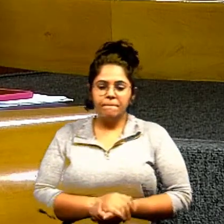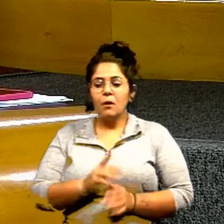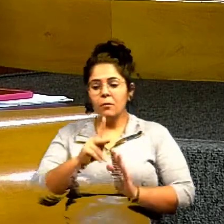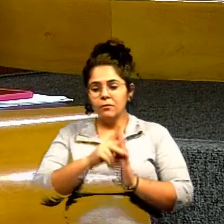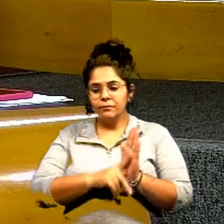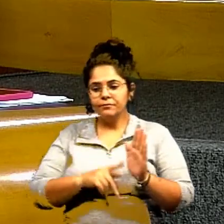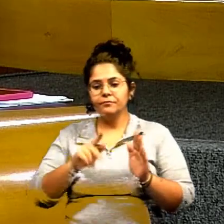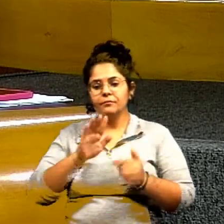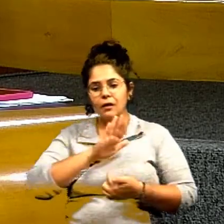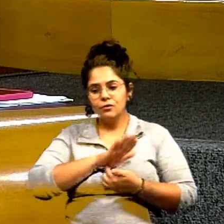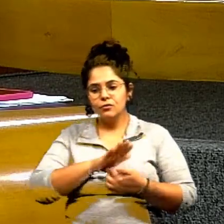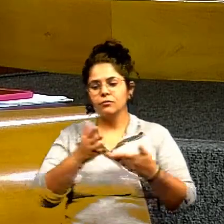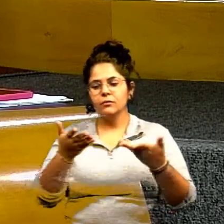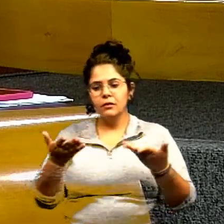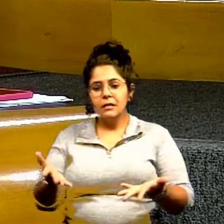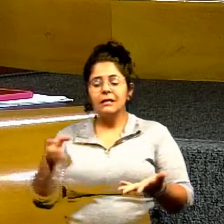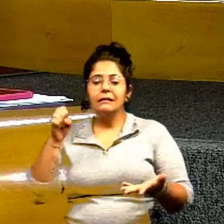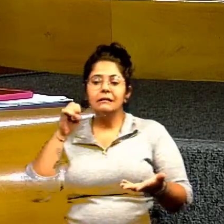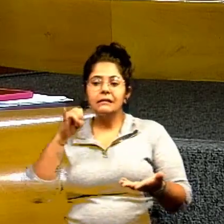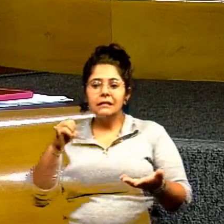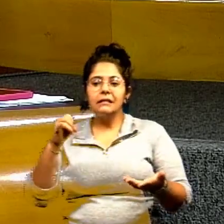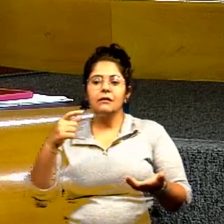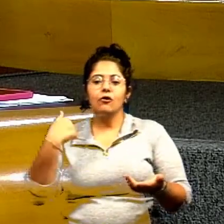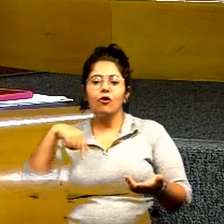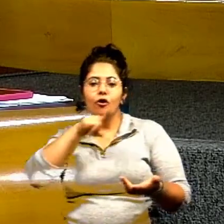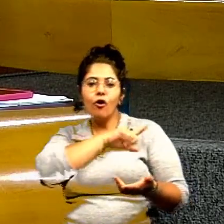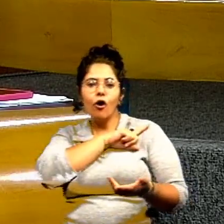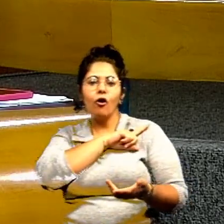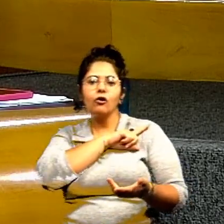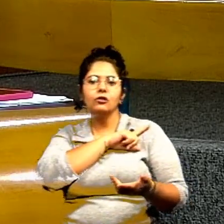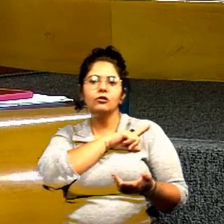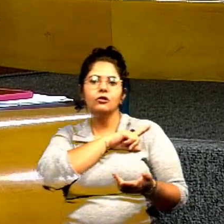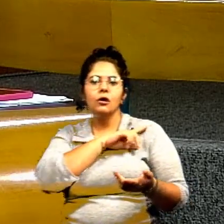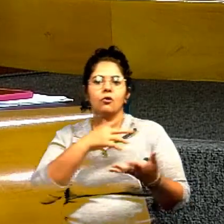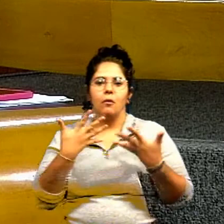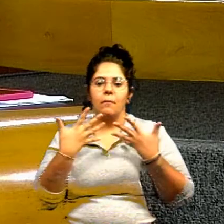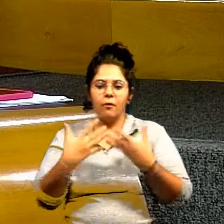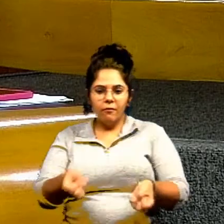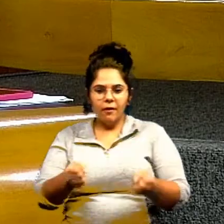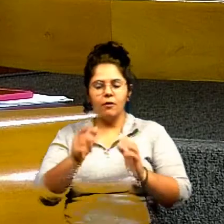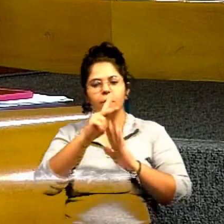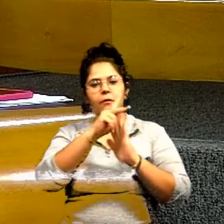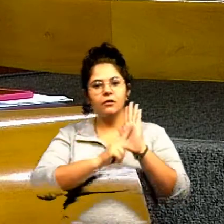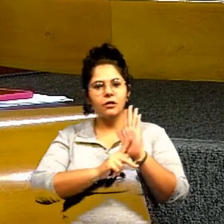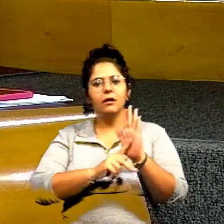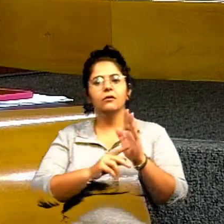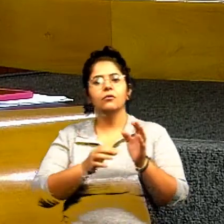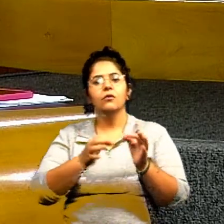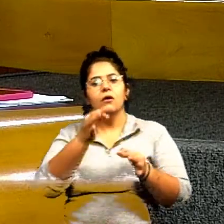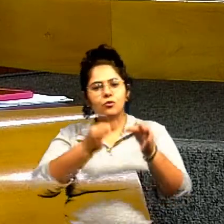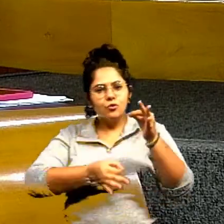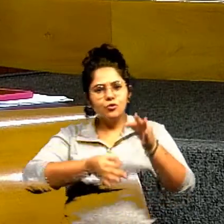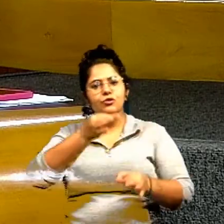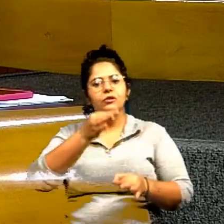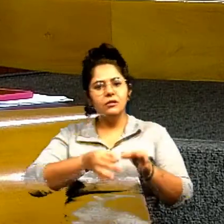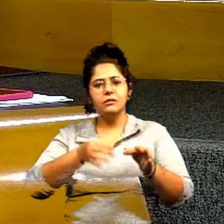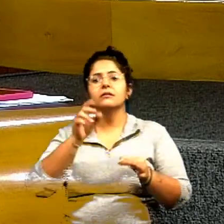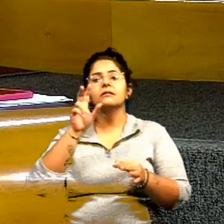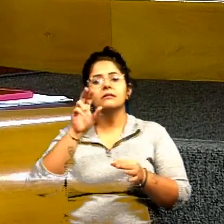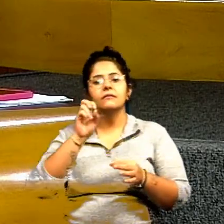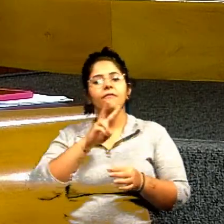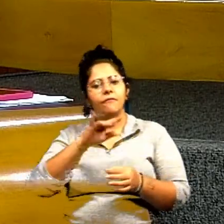não o fizermos a justiça vai fazer pastor Roberto a justiça faz porque se chegar uma coisa dessa no